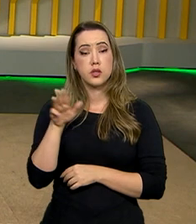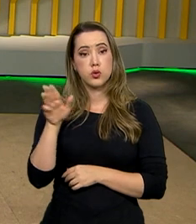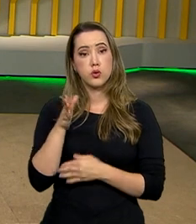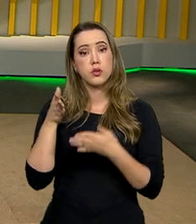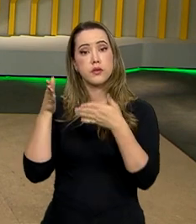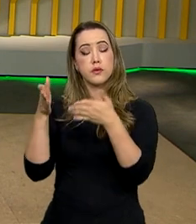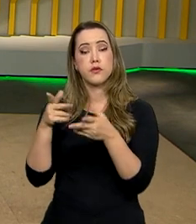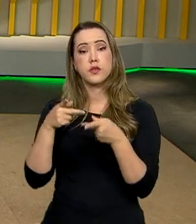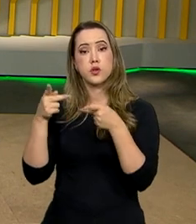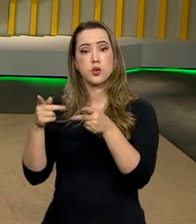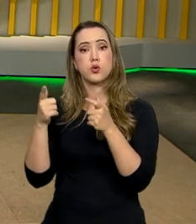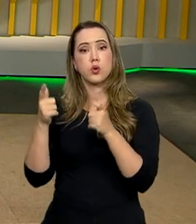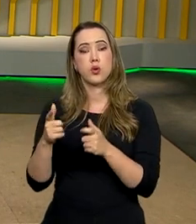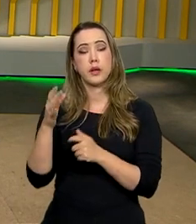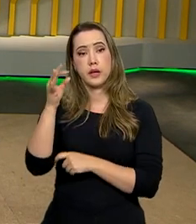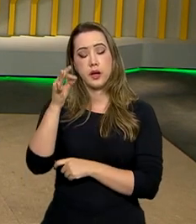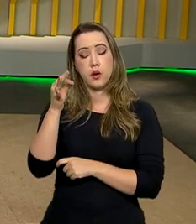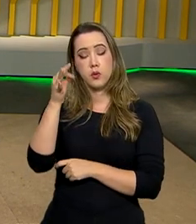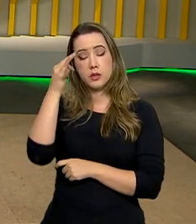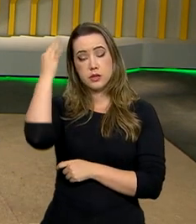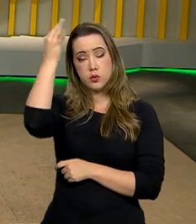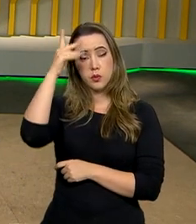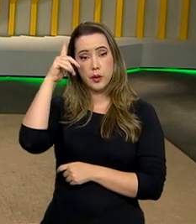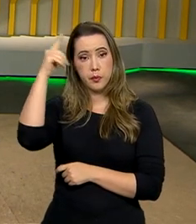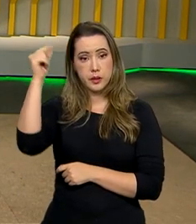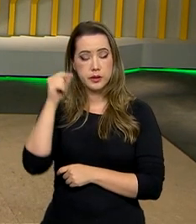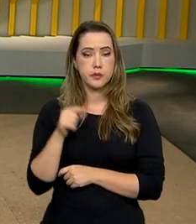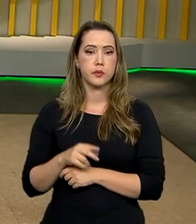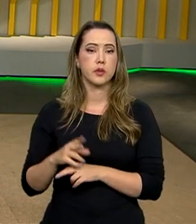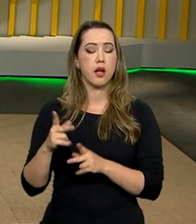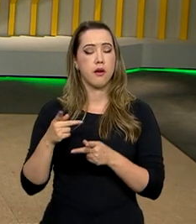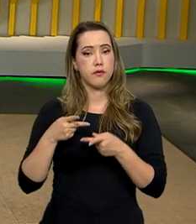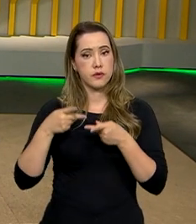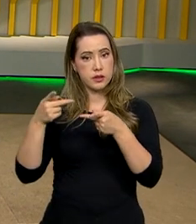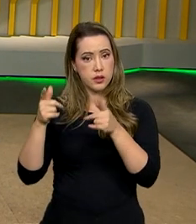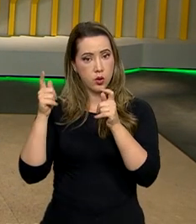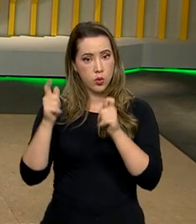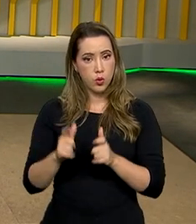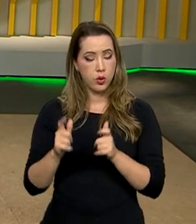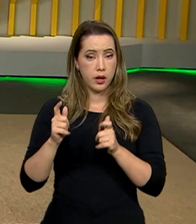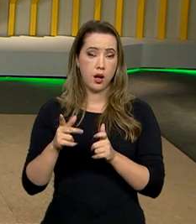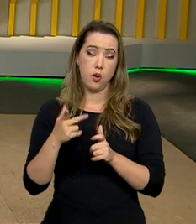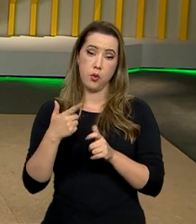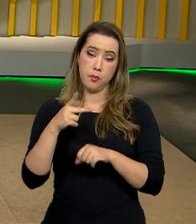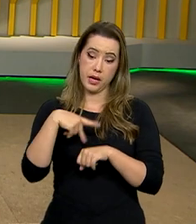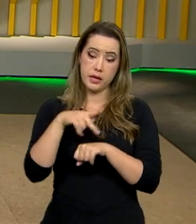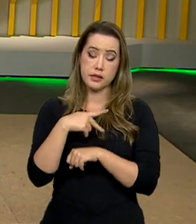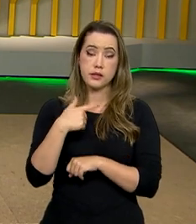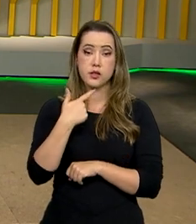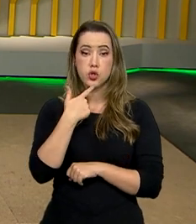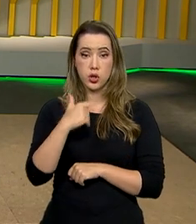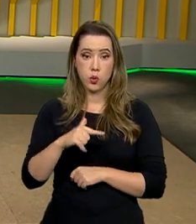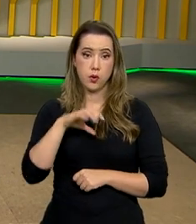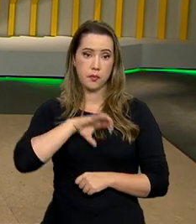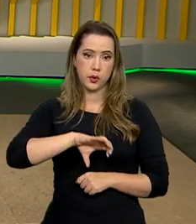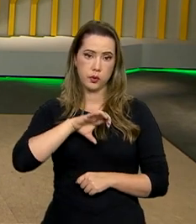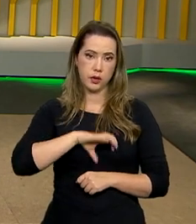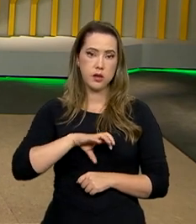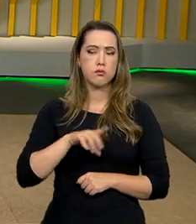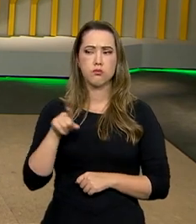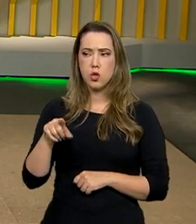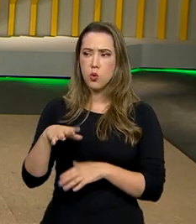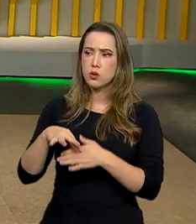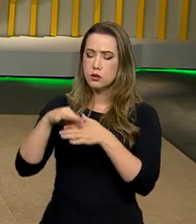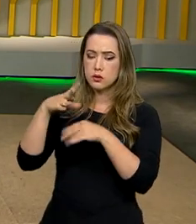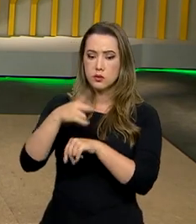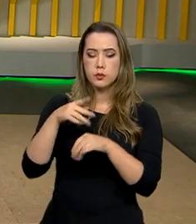em São Tomé e Príncipe. Durante a conferência dos países de língua portuguesa, os chefes de Estado demonstraram interesse em aumentar